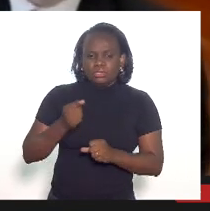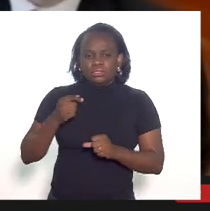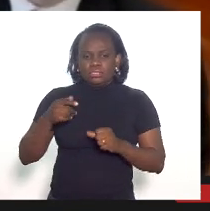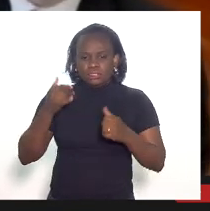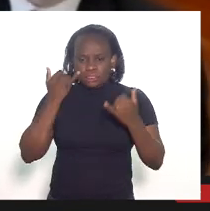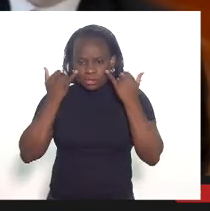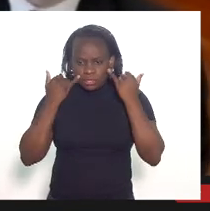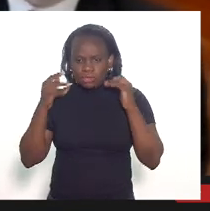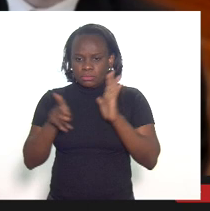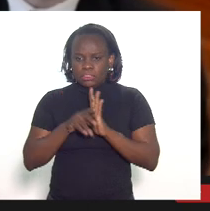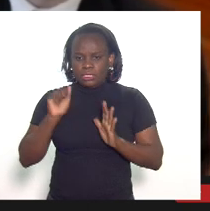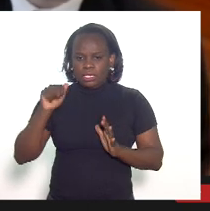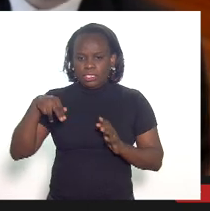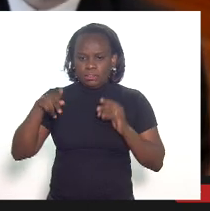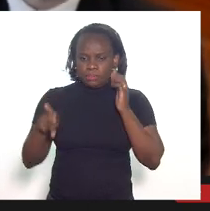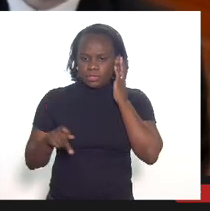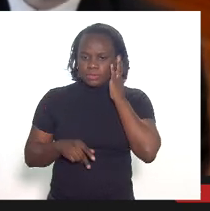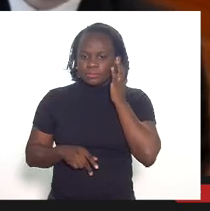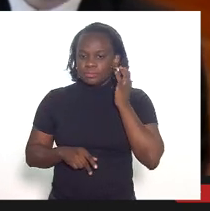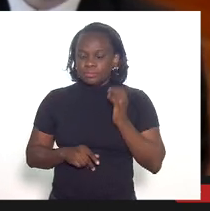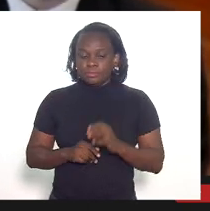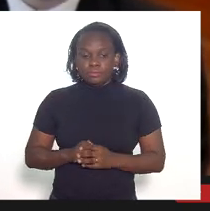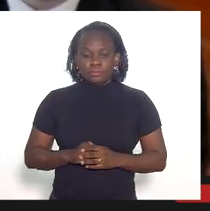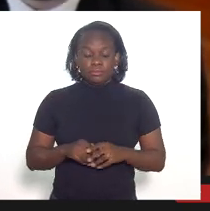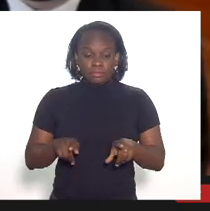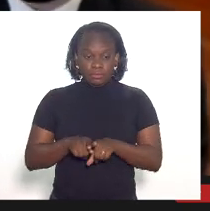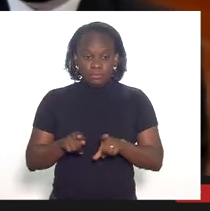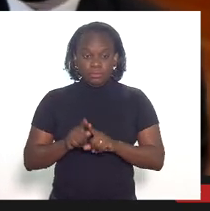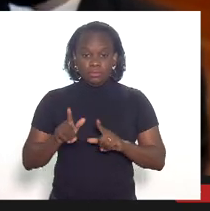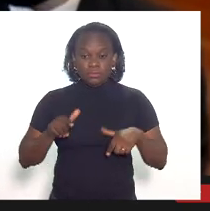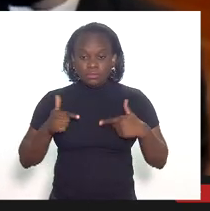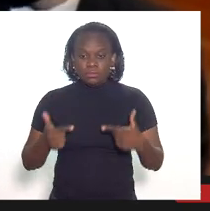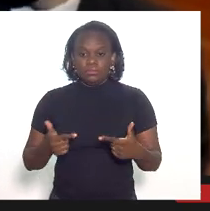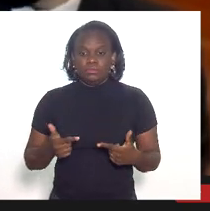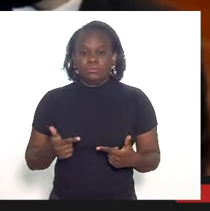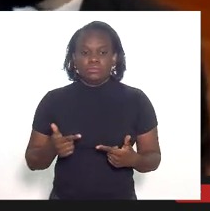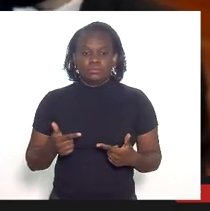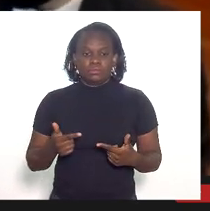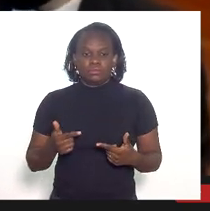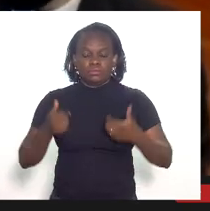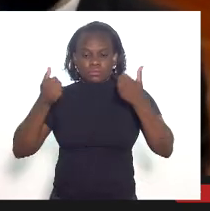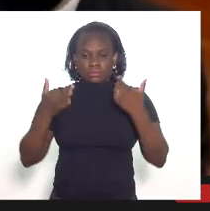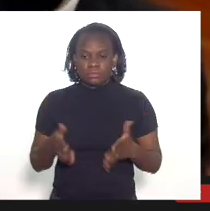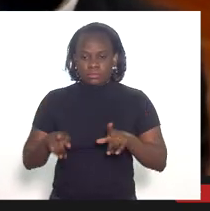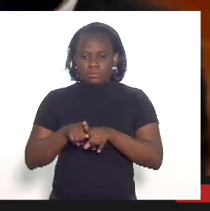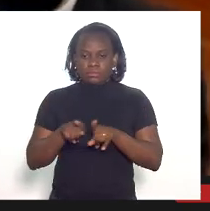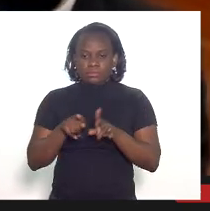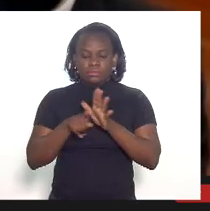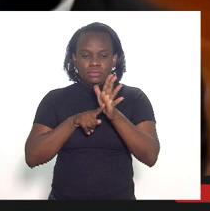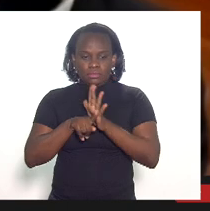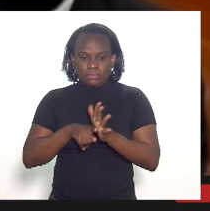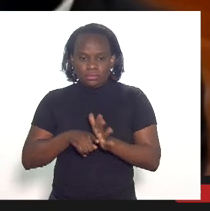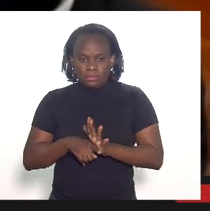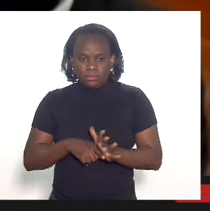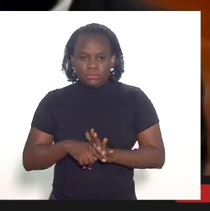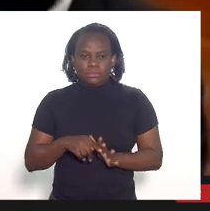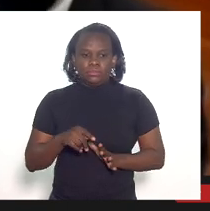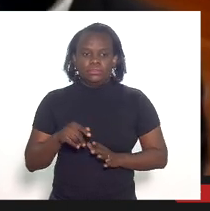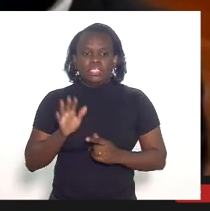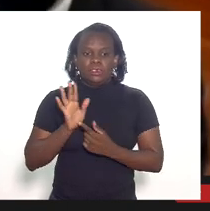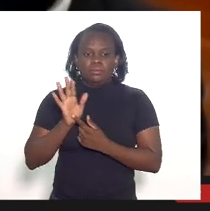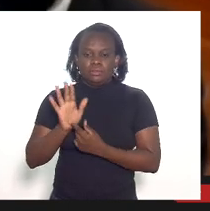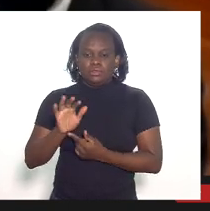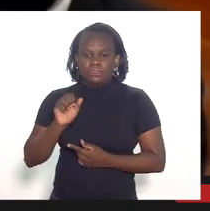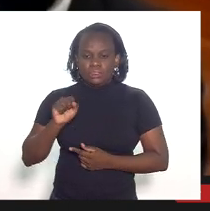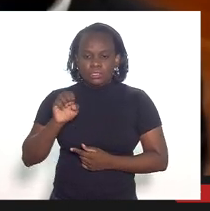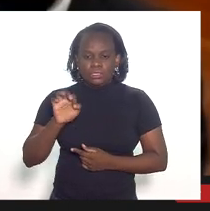em relação também a apresentação da CPI a apresentação da